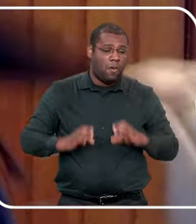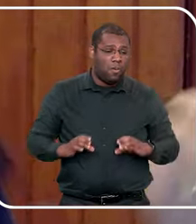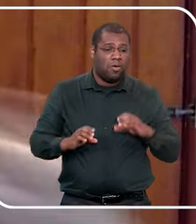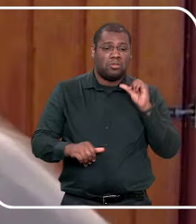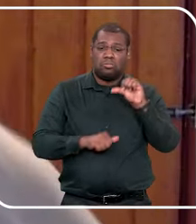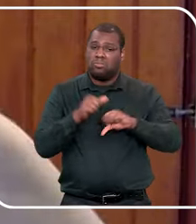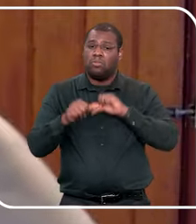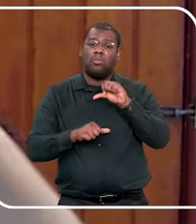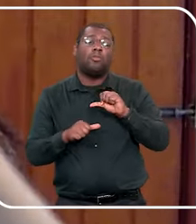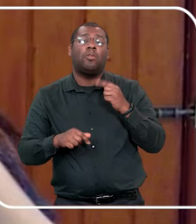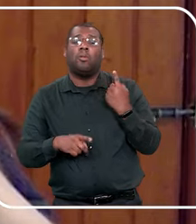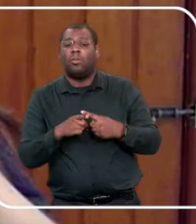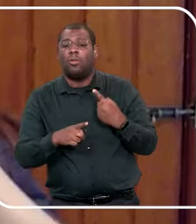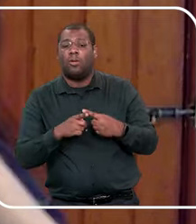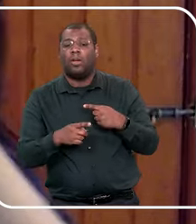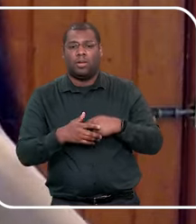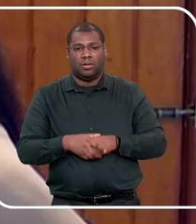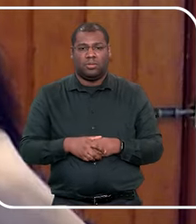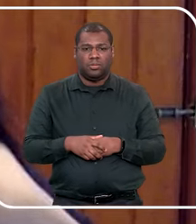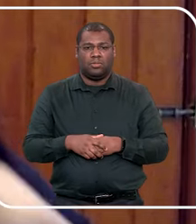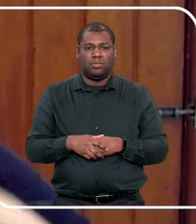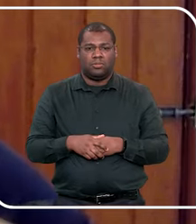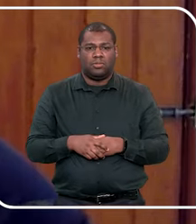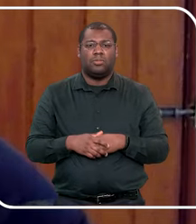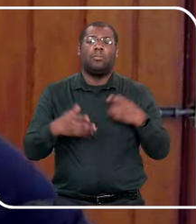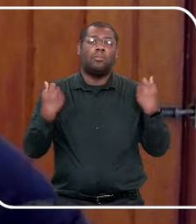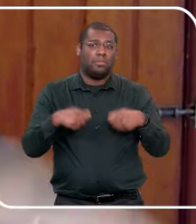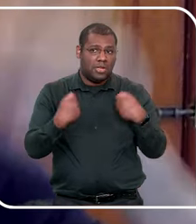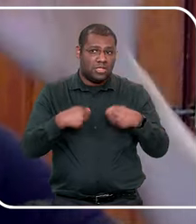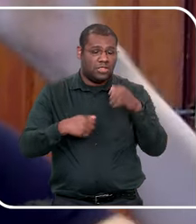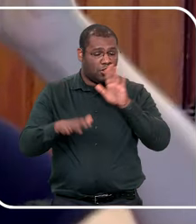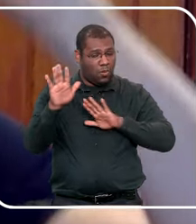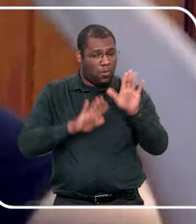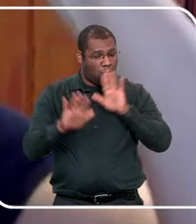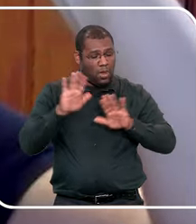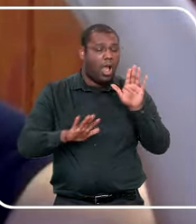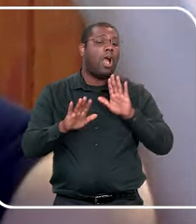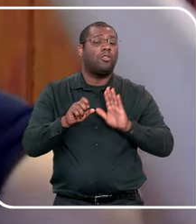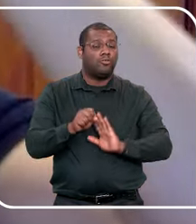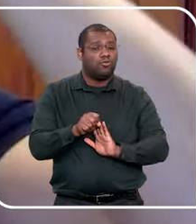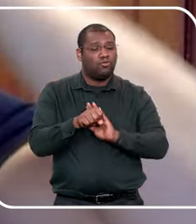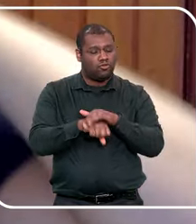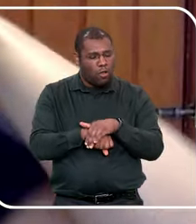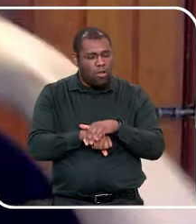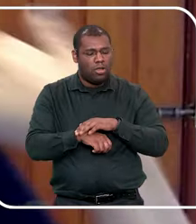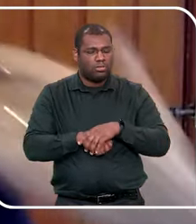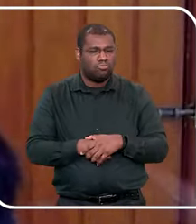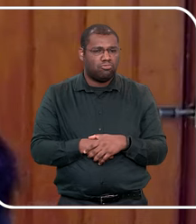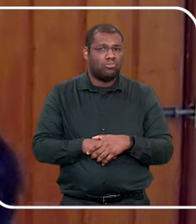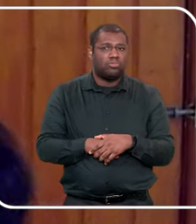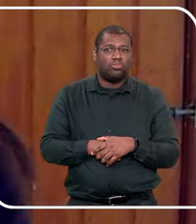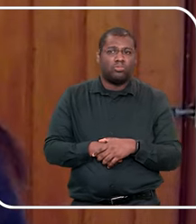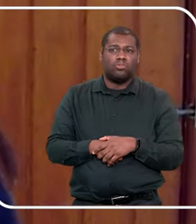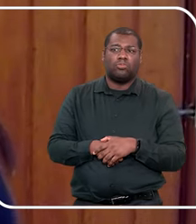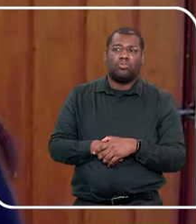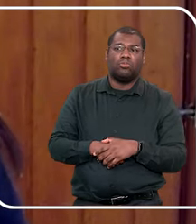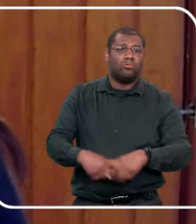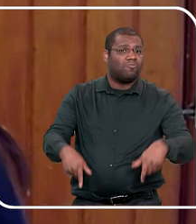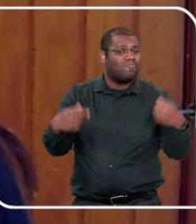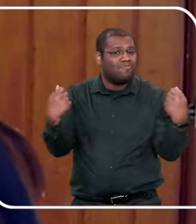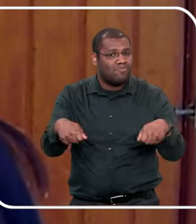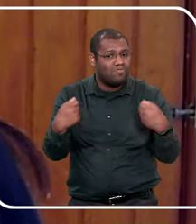de alteração de sono, assim, a gente tem que ter muito cuidado mesmo à noite, de fechar quarto,